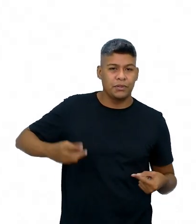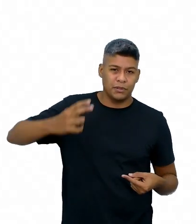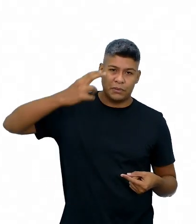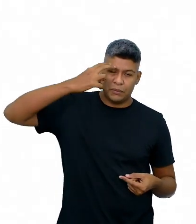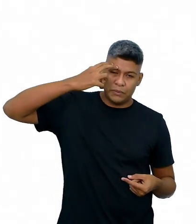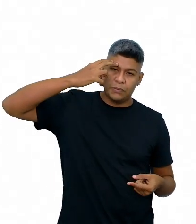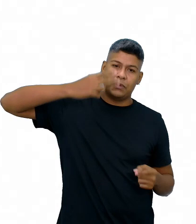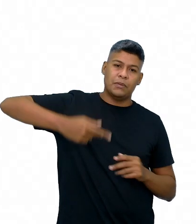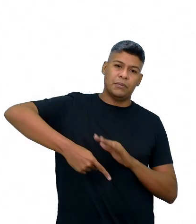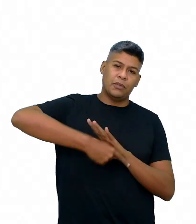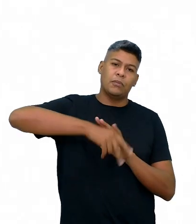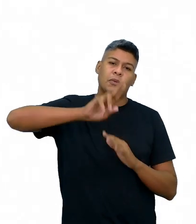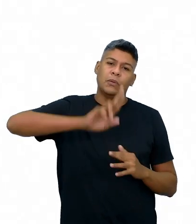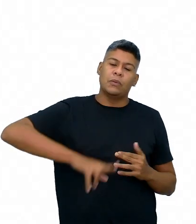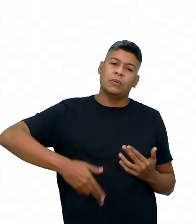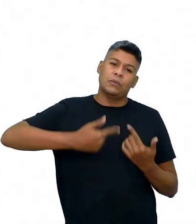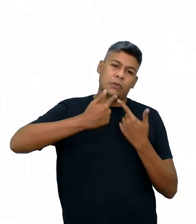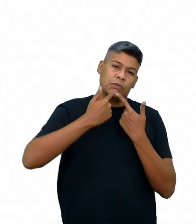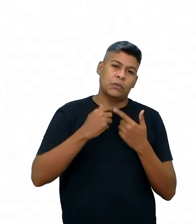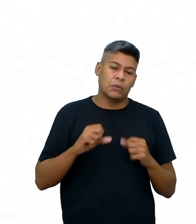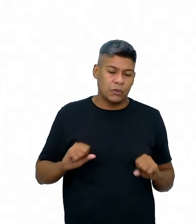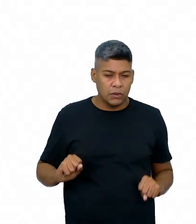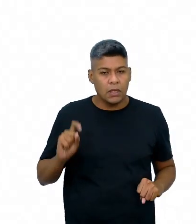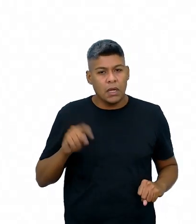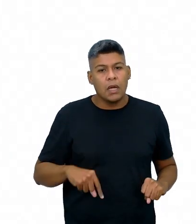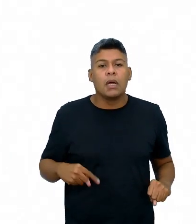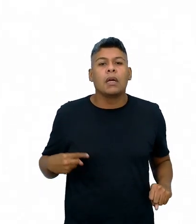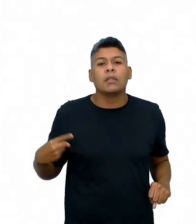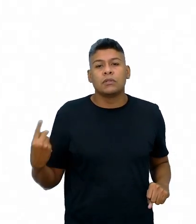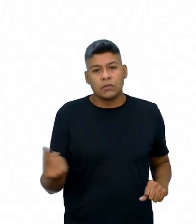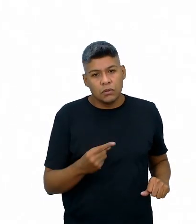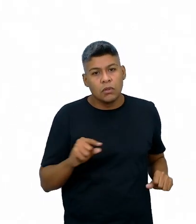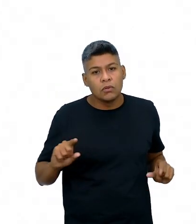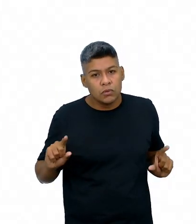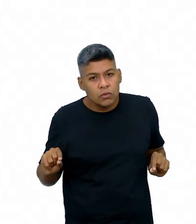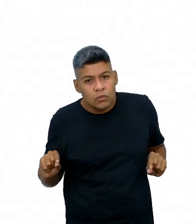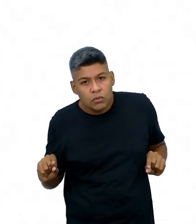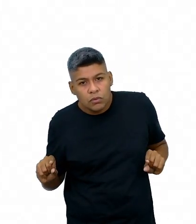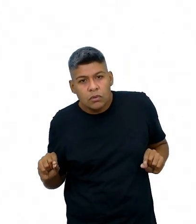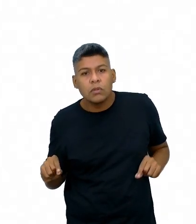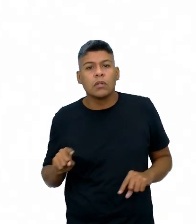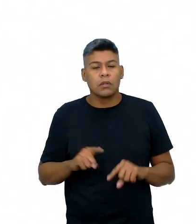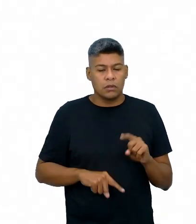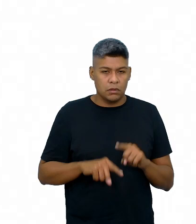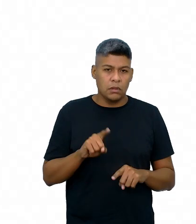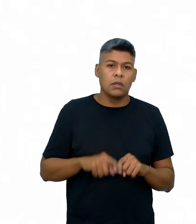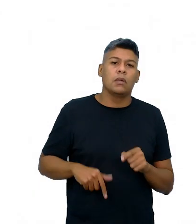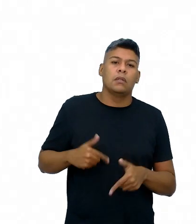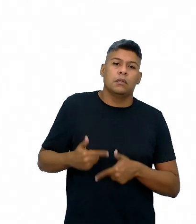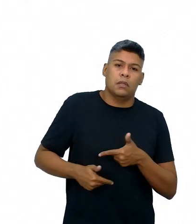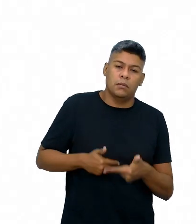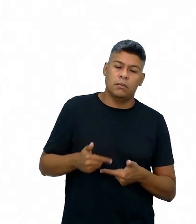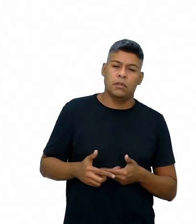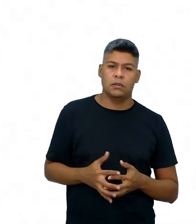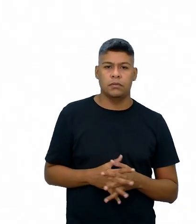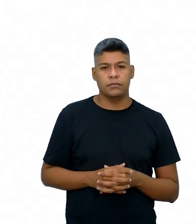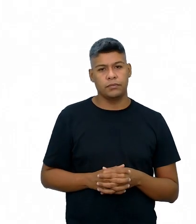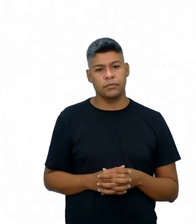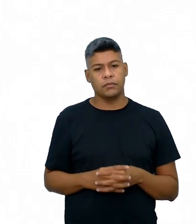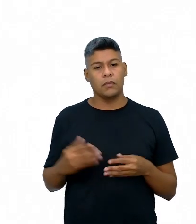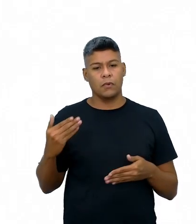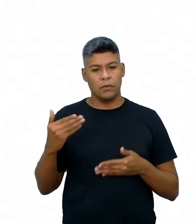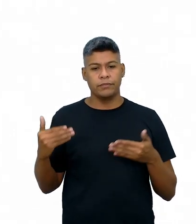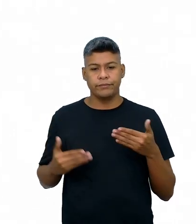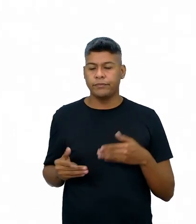a partir do uso da linguagem, né? Que é o nosso... Vamos dizer assim, o nosso instrumento de trabalho. No